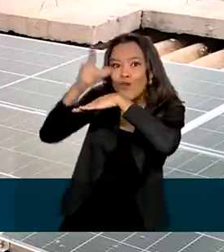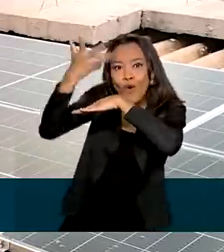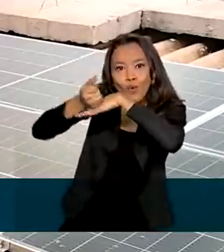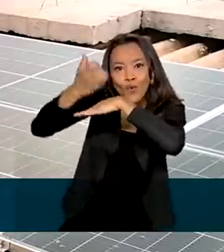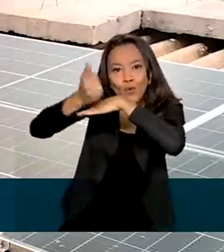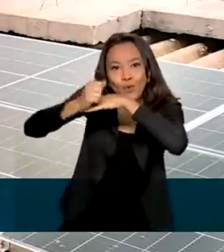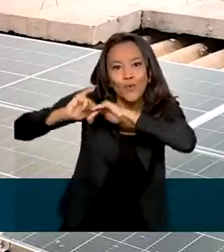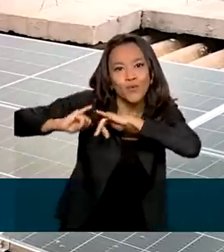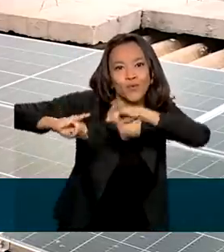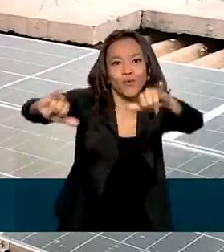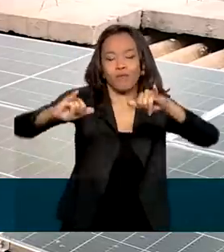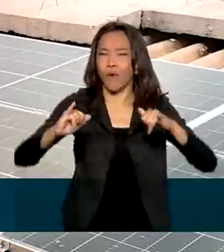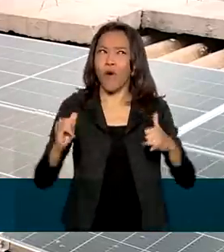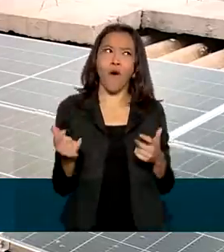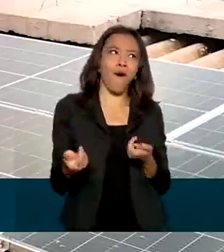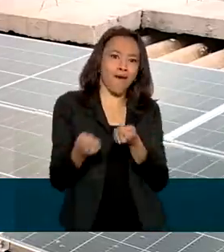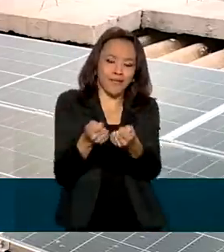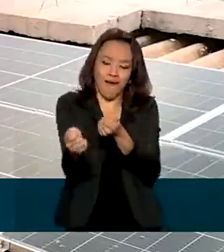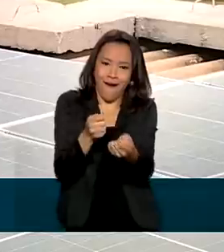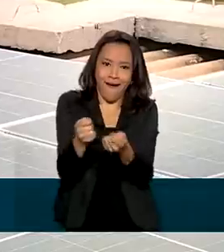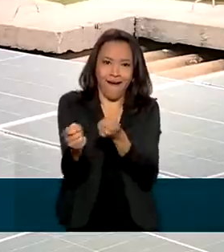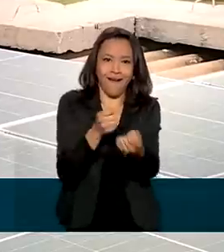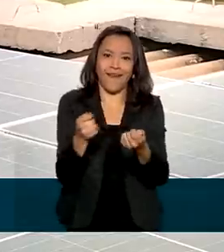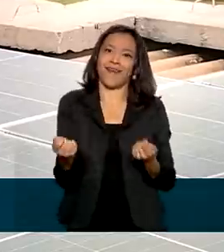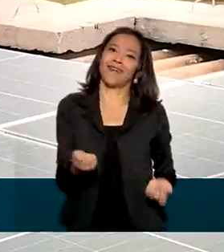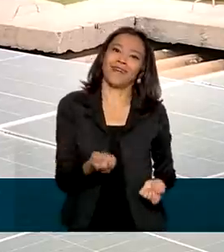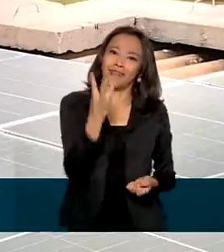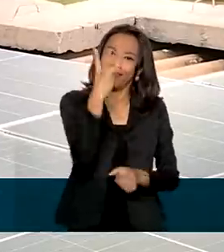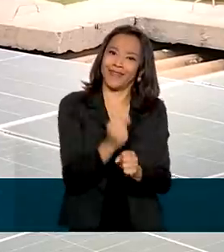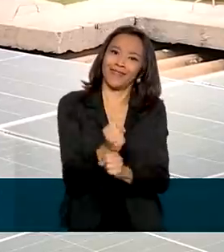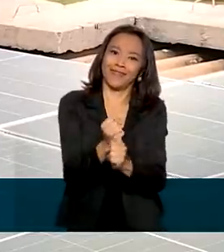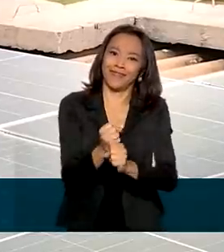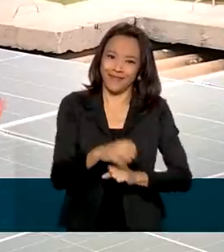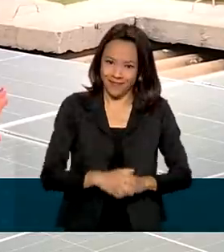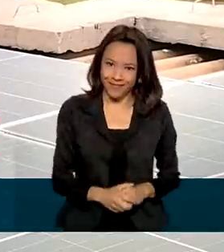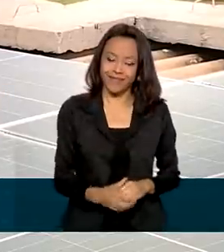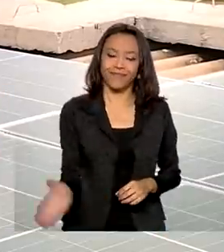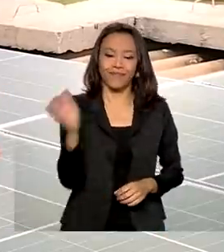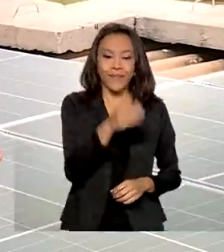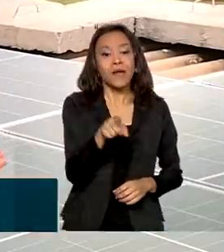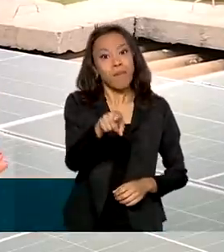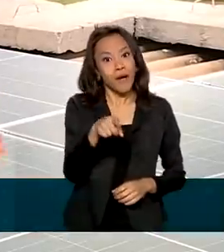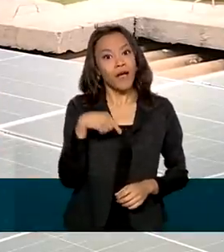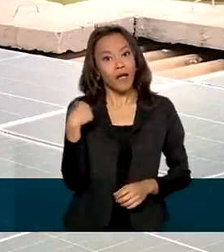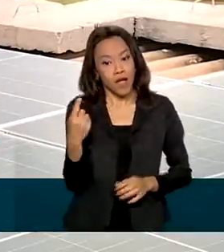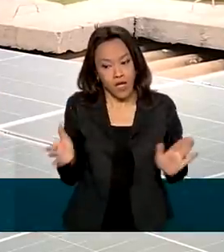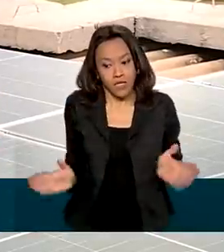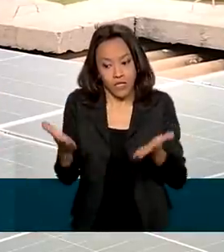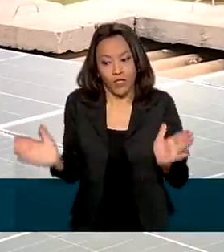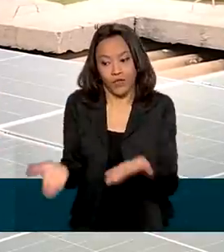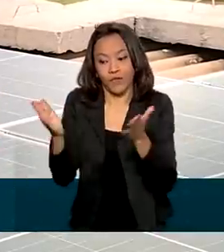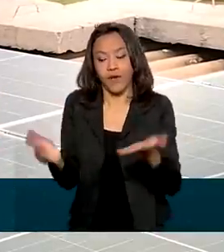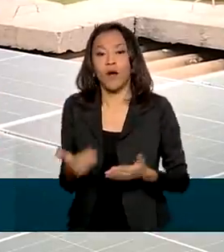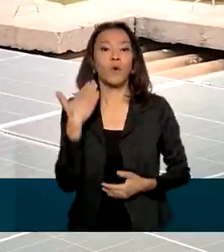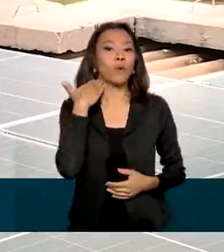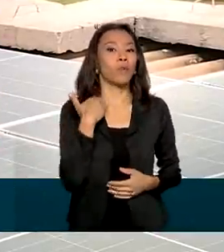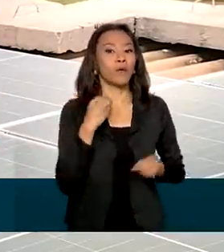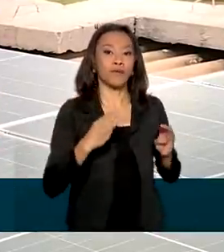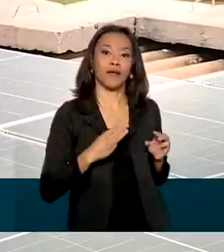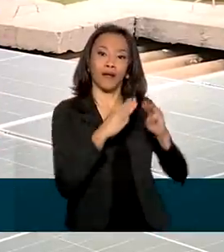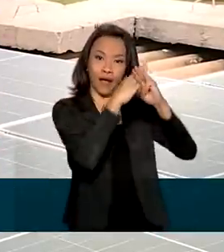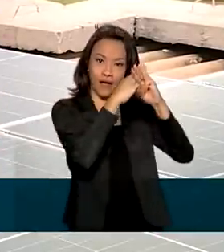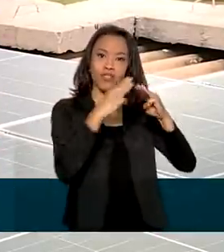O normal é que essa economia venha no terceiro ano. Para incentivar mais iniciativas como esta, a Caixa Econômica Federal